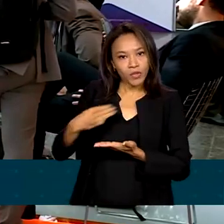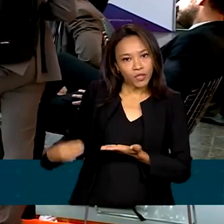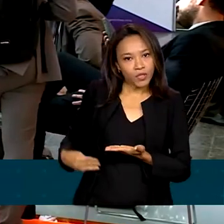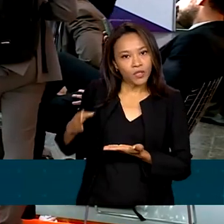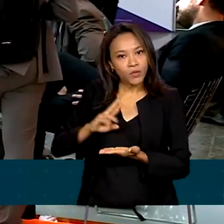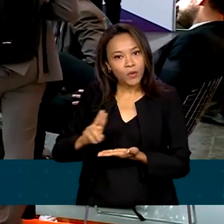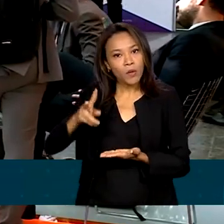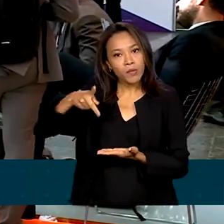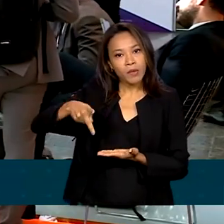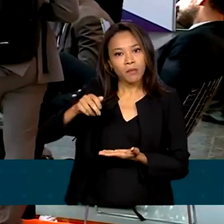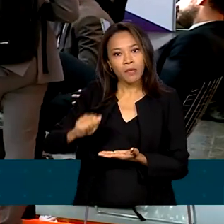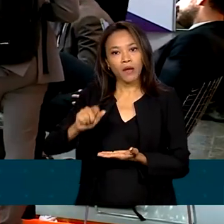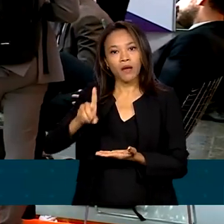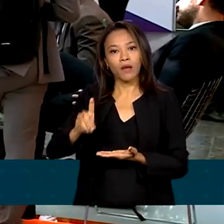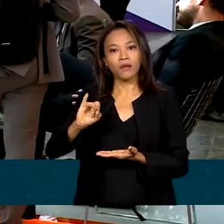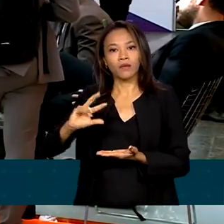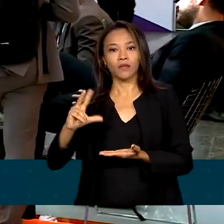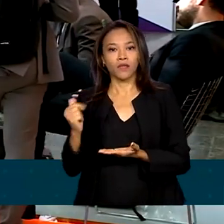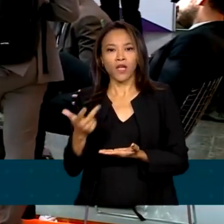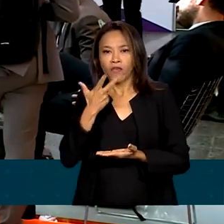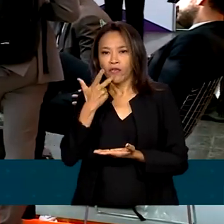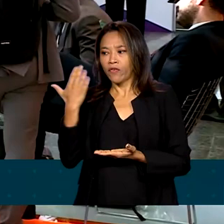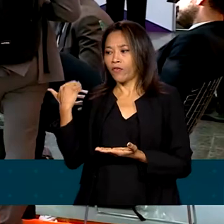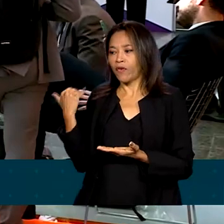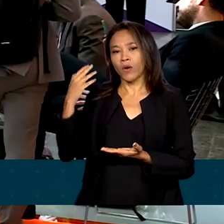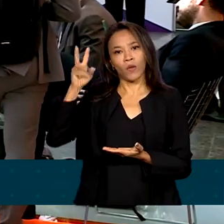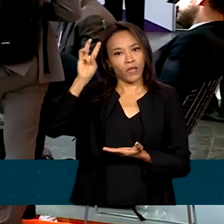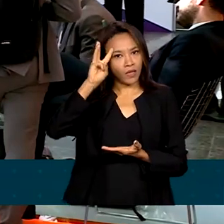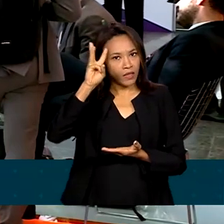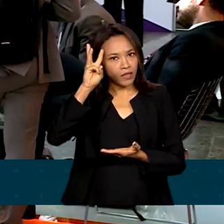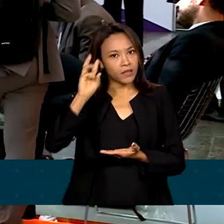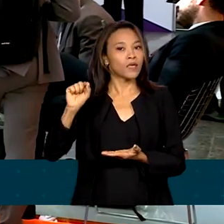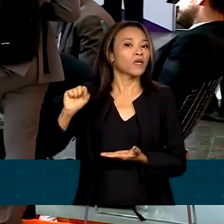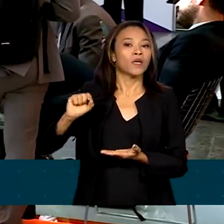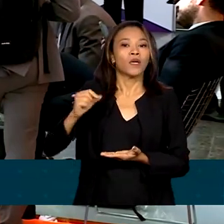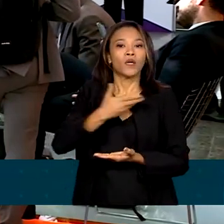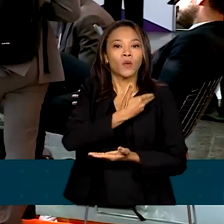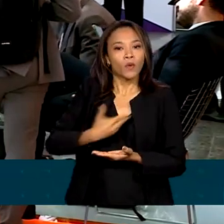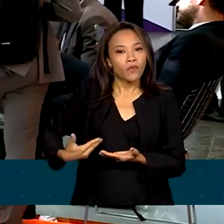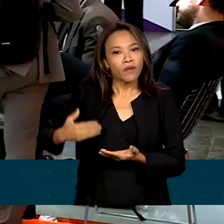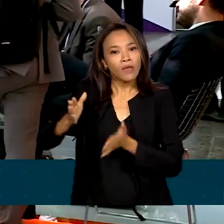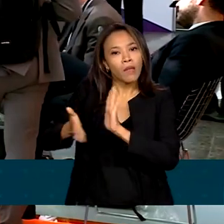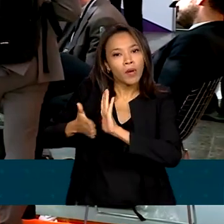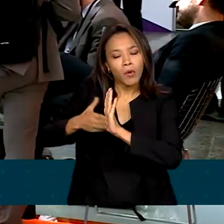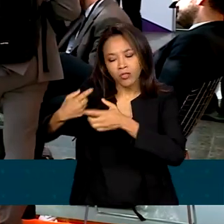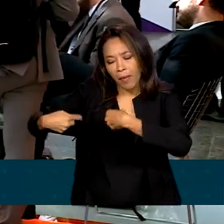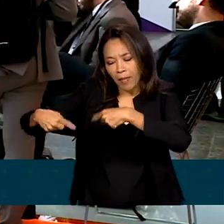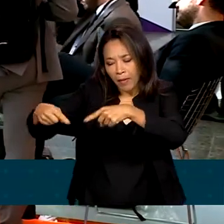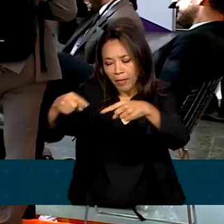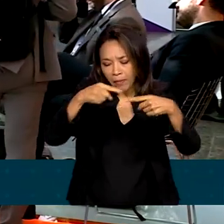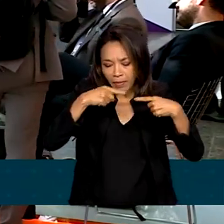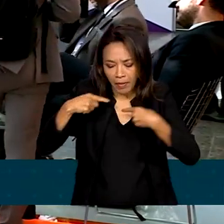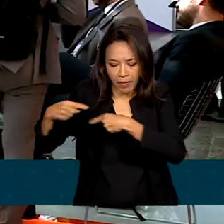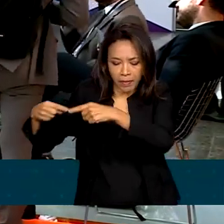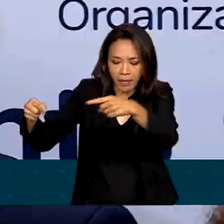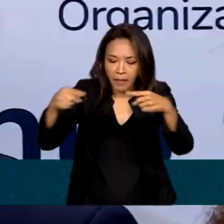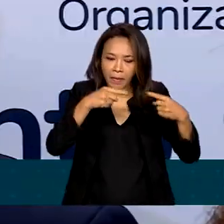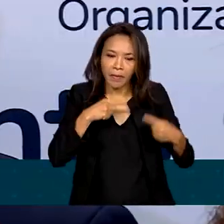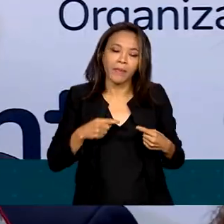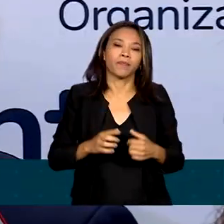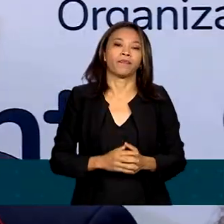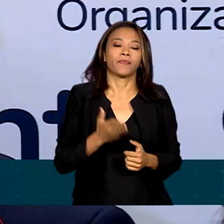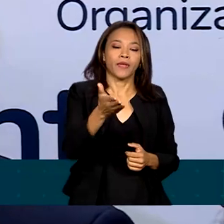Alexandre Padilha, disse nesta terça-feira que o governo está debatendo a proposta em diferentes frentes.